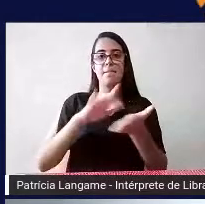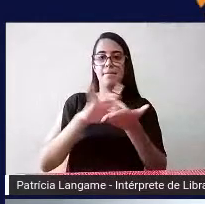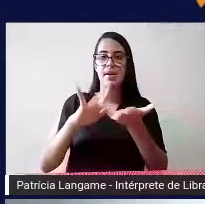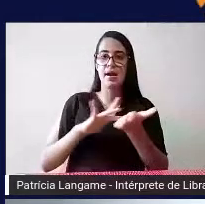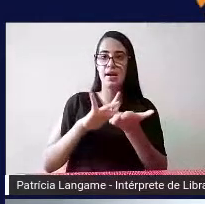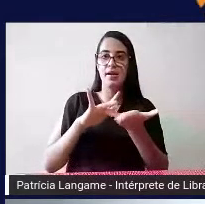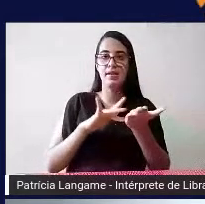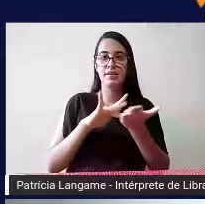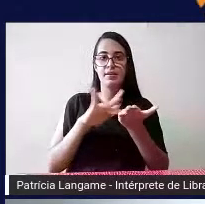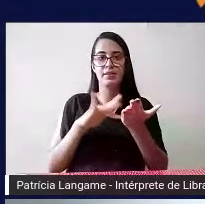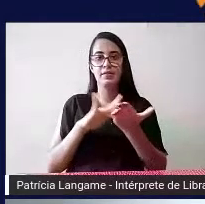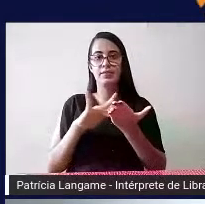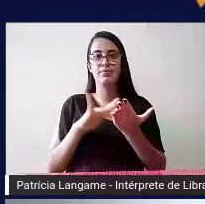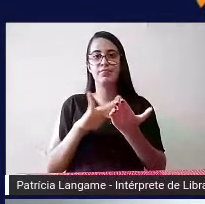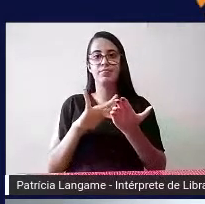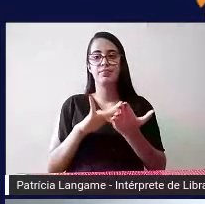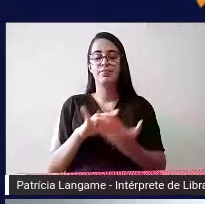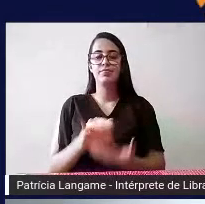Aguinaldo